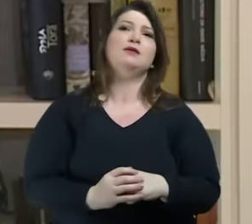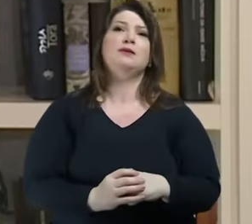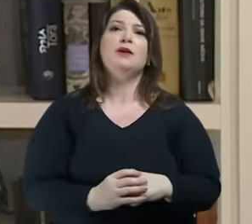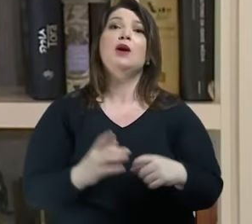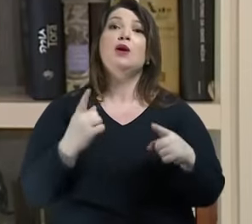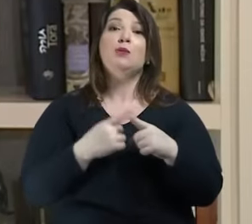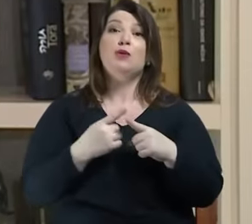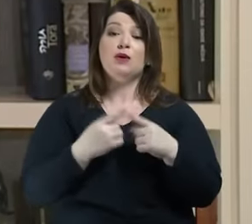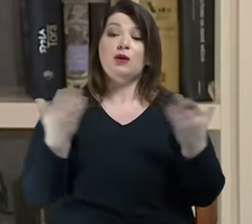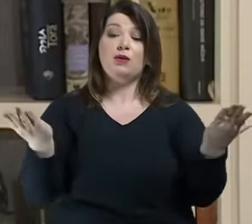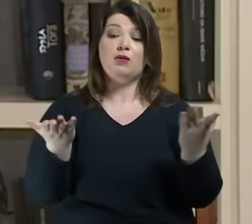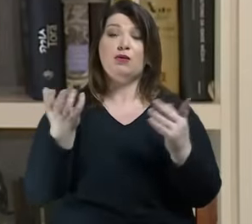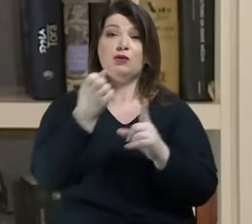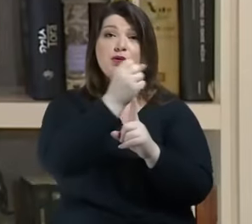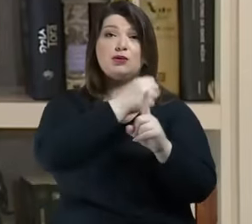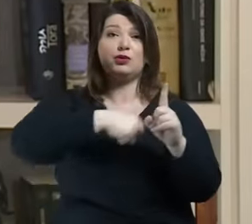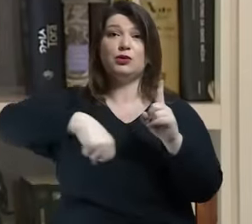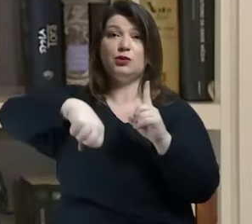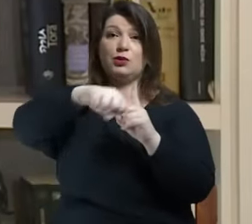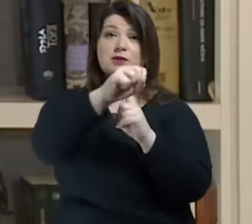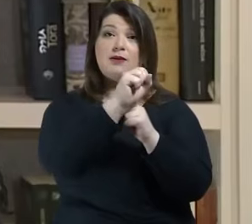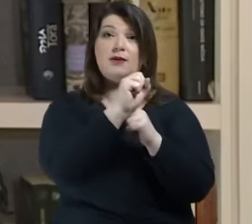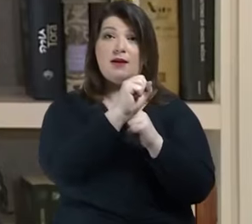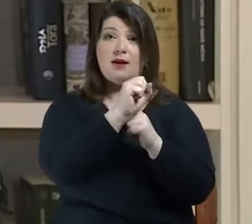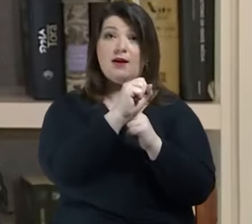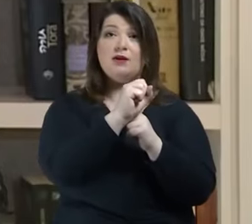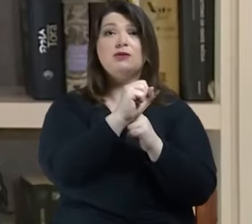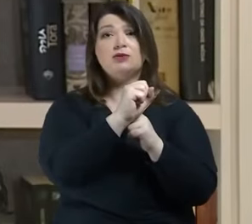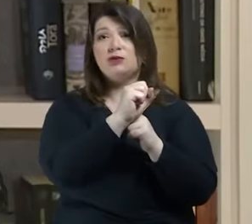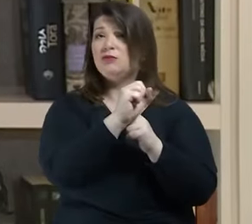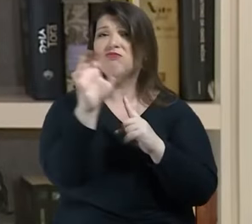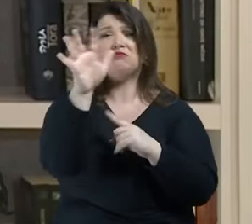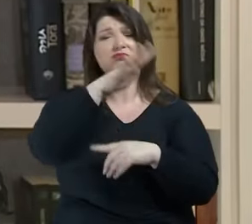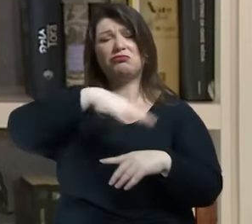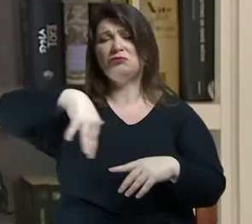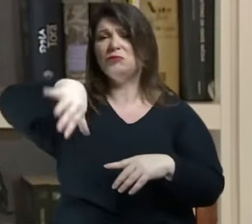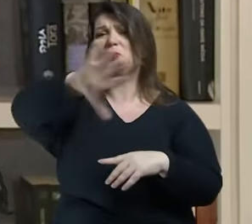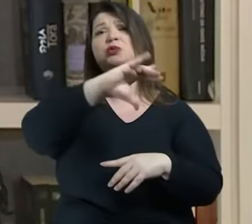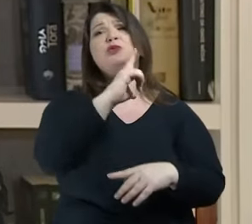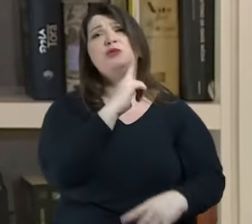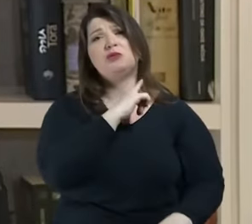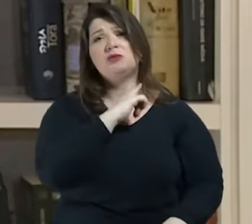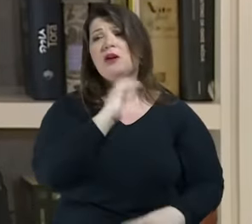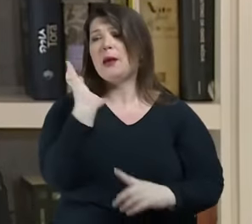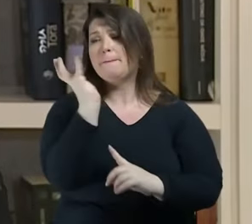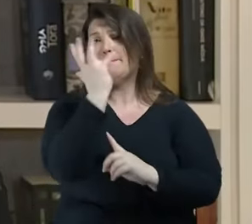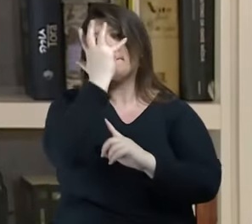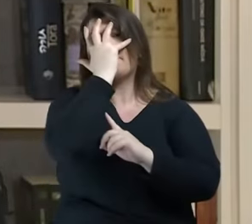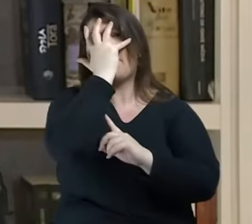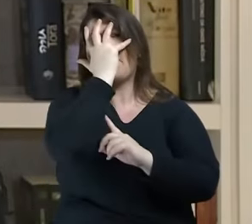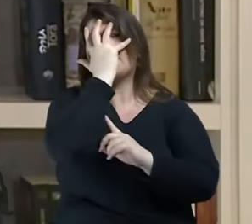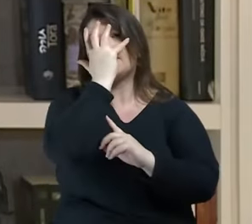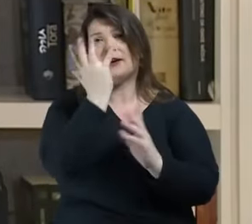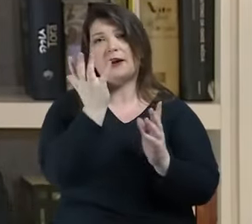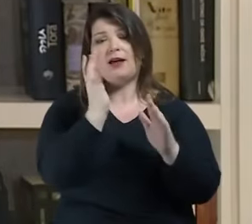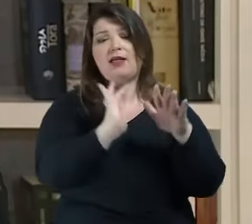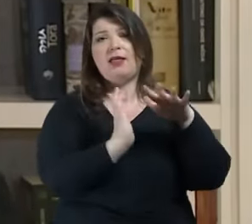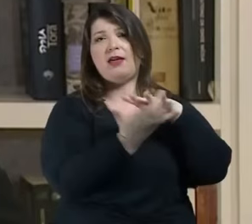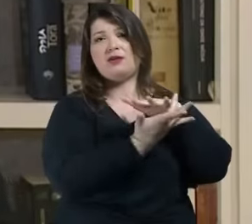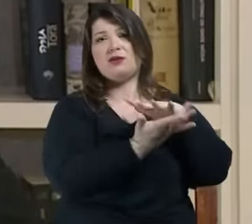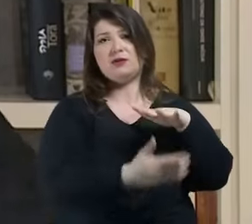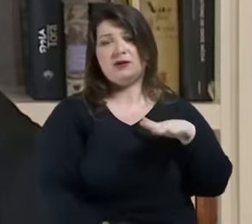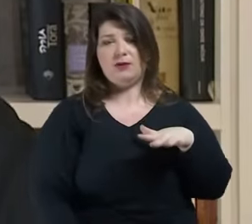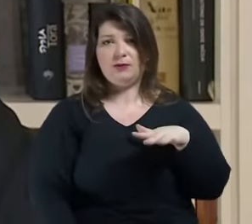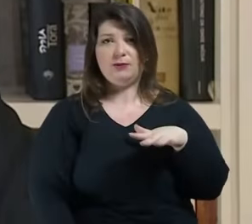hoje é algum tipo de máscara pública nas redes sociais então o tartufismo atual